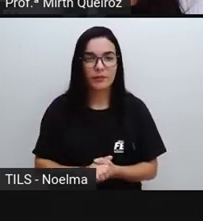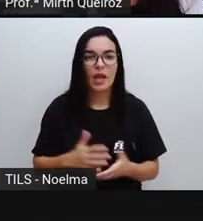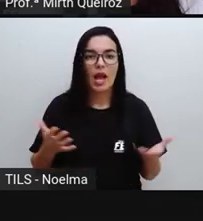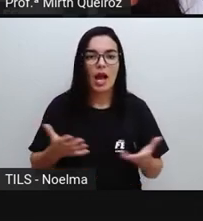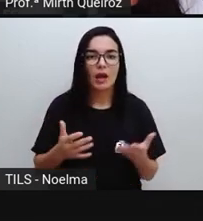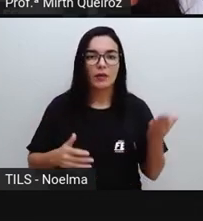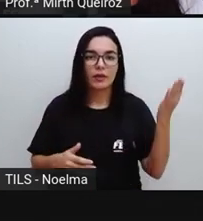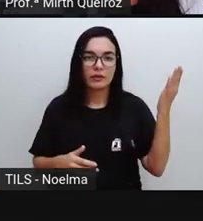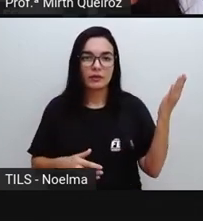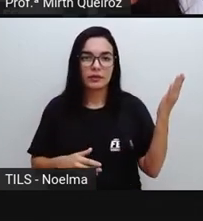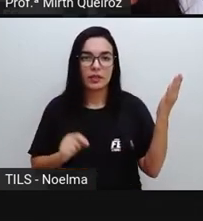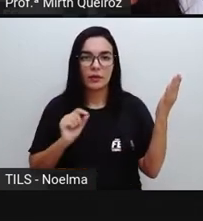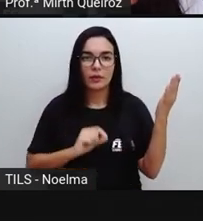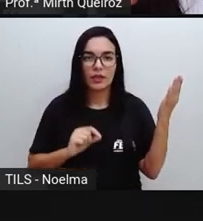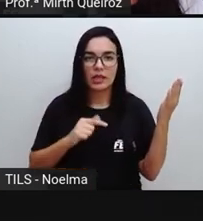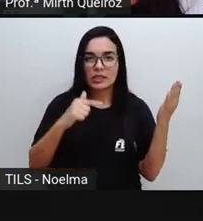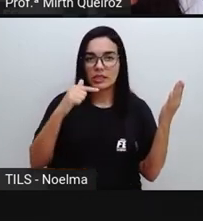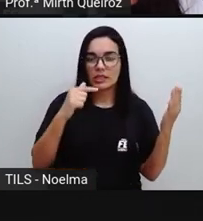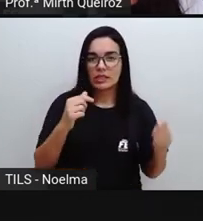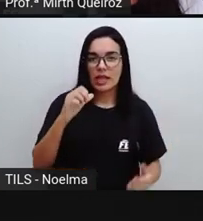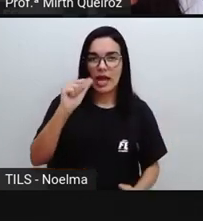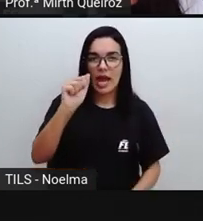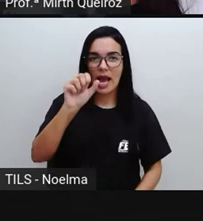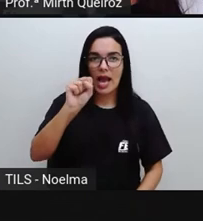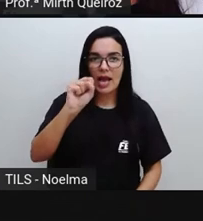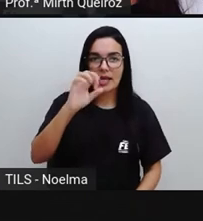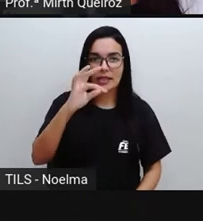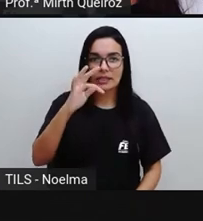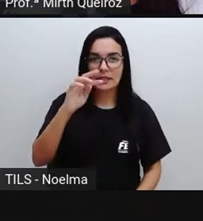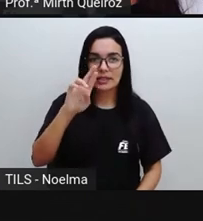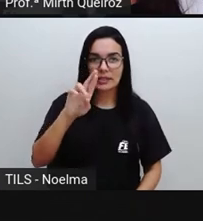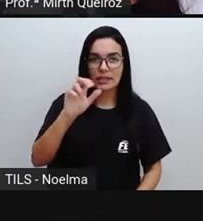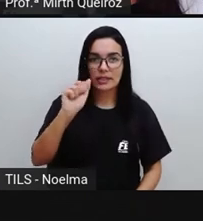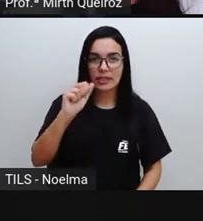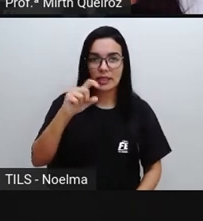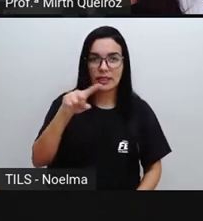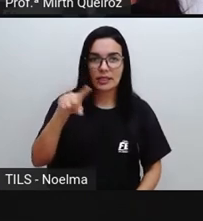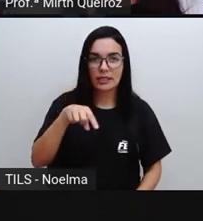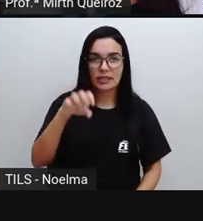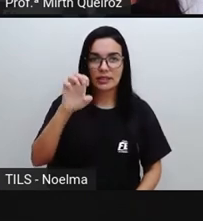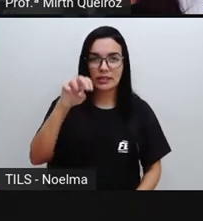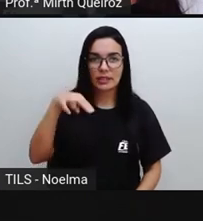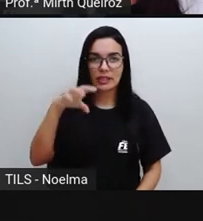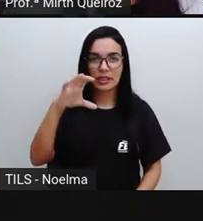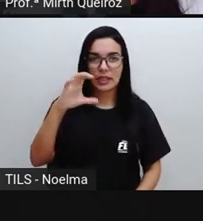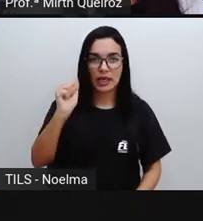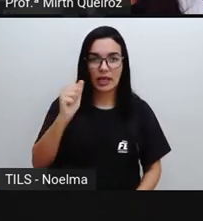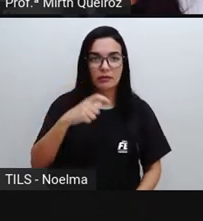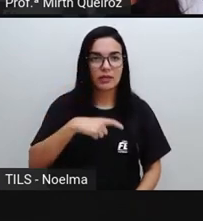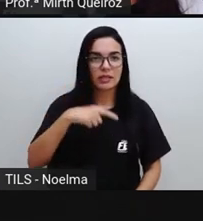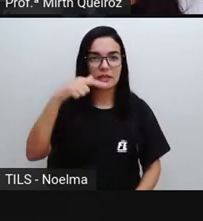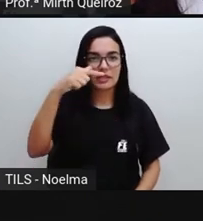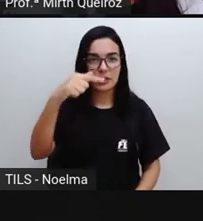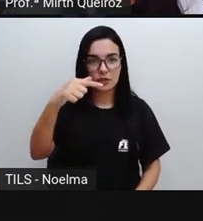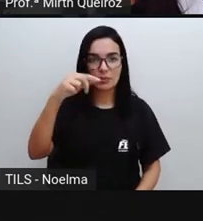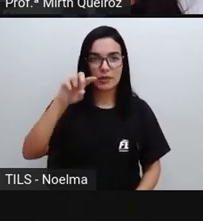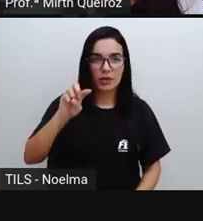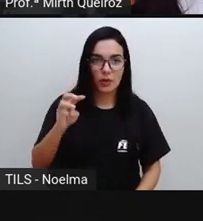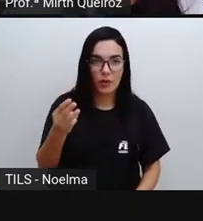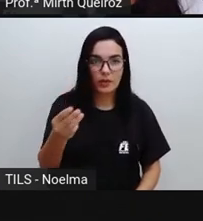7.622.445.